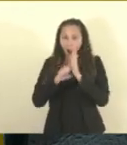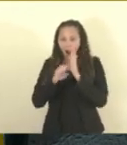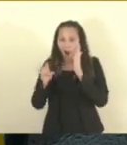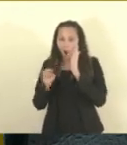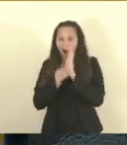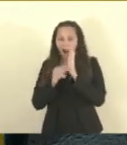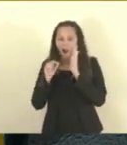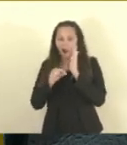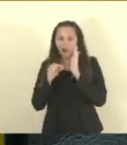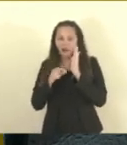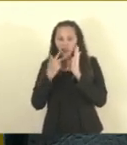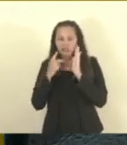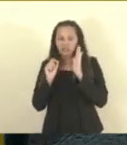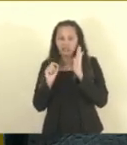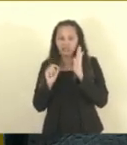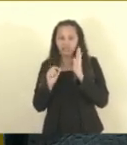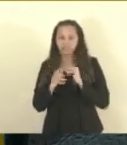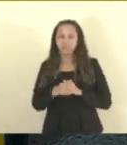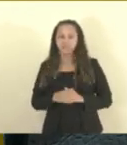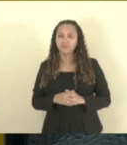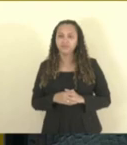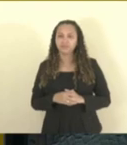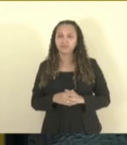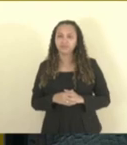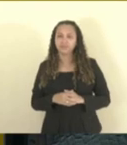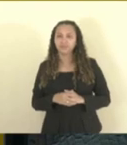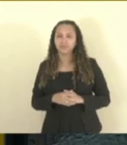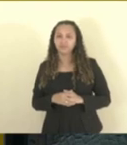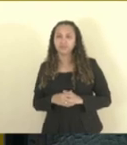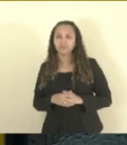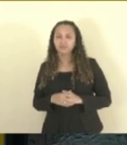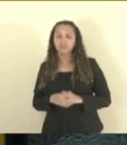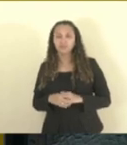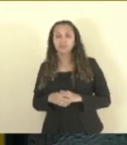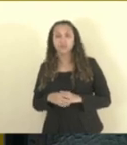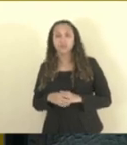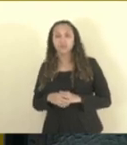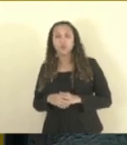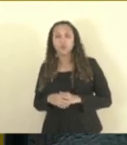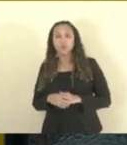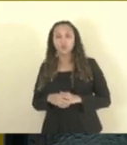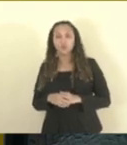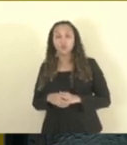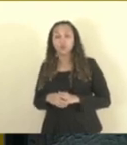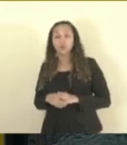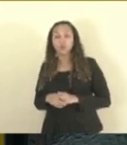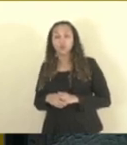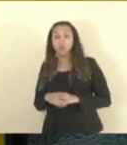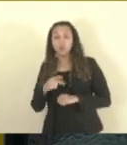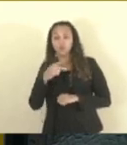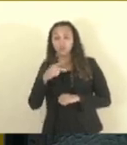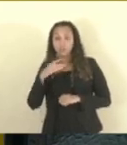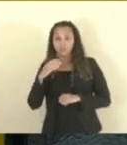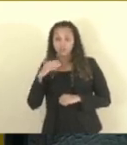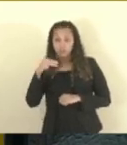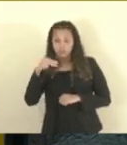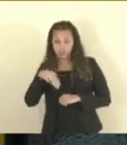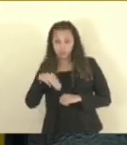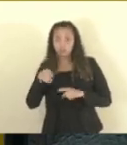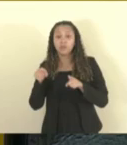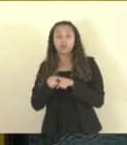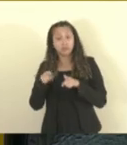falando o seguinte, incluindo os militares estaduais na possibilidade de estar participando, inclusive